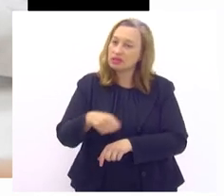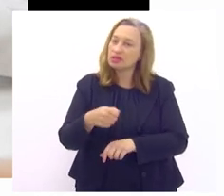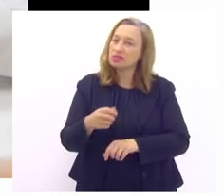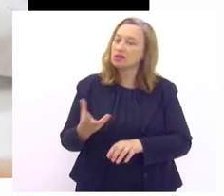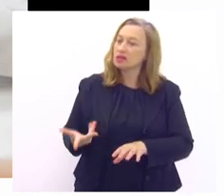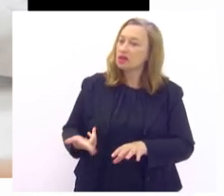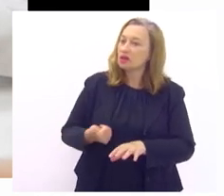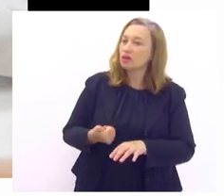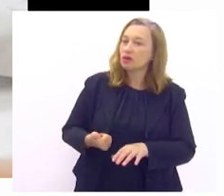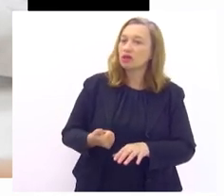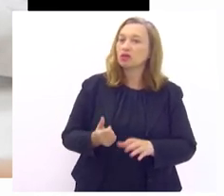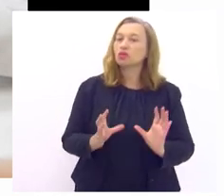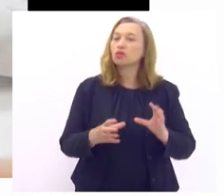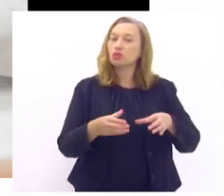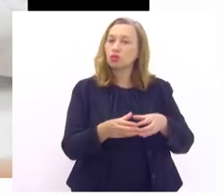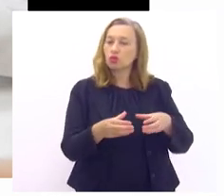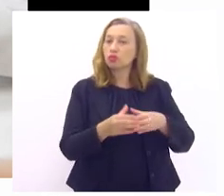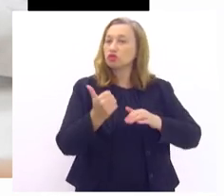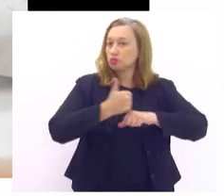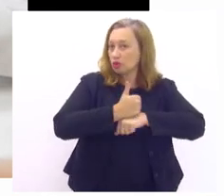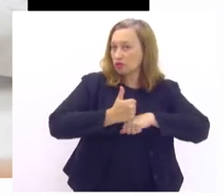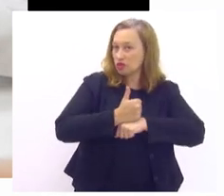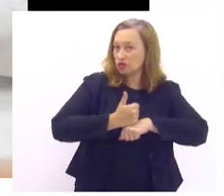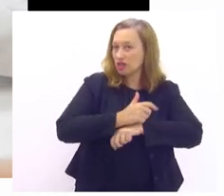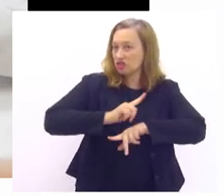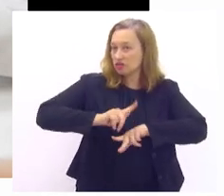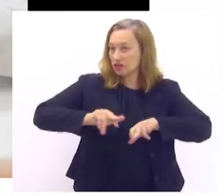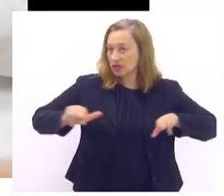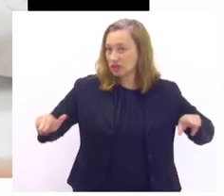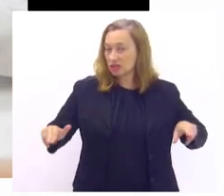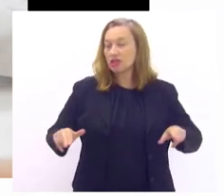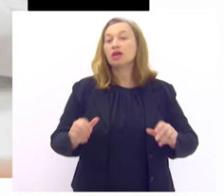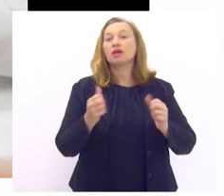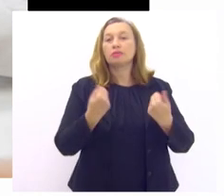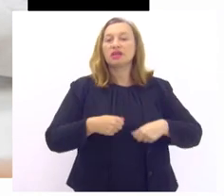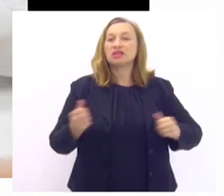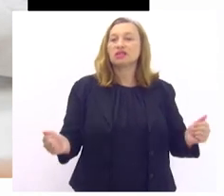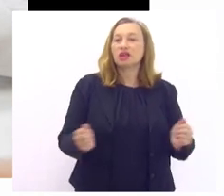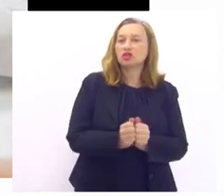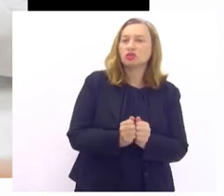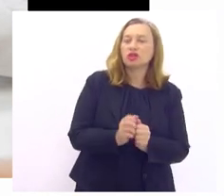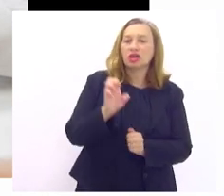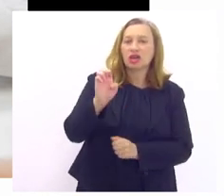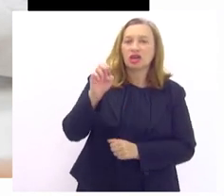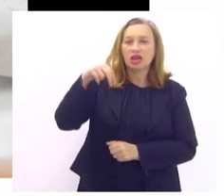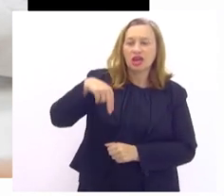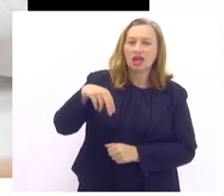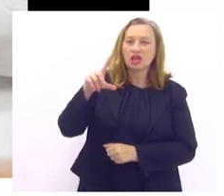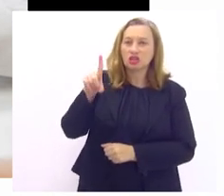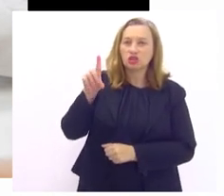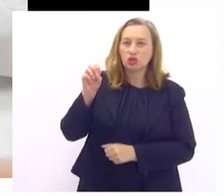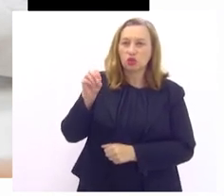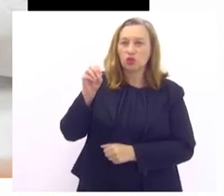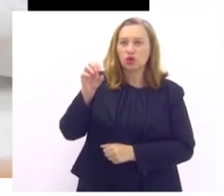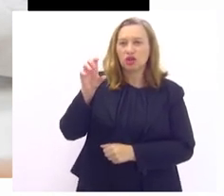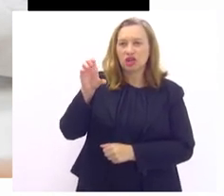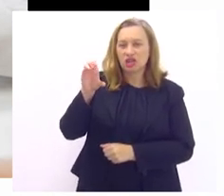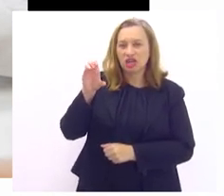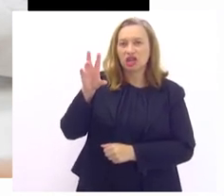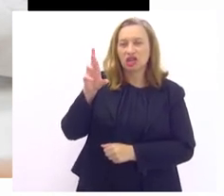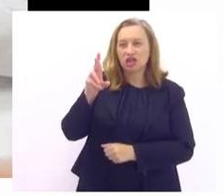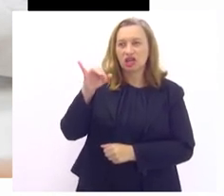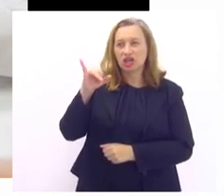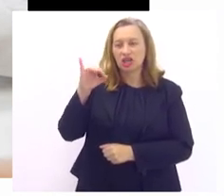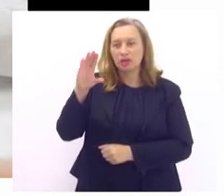ser na equipe multidisciplinar a gente tem que estar junto com com endocrinologista tem que estar junto com cirurgião vascular tem que estar o